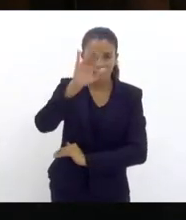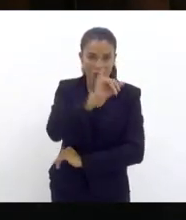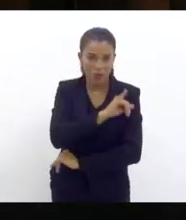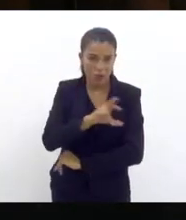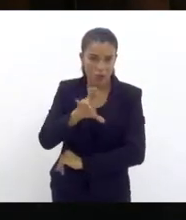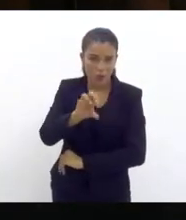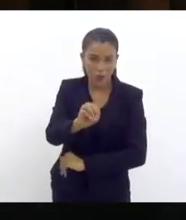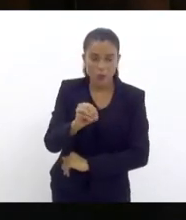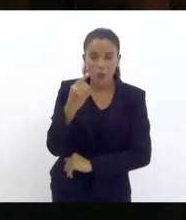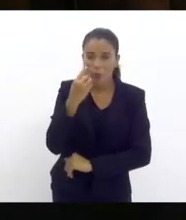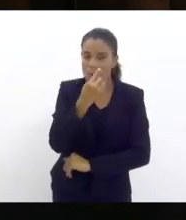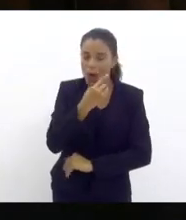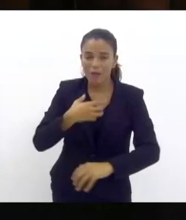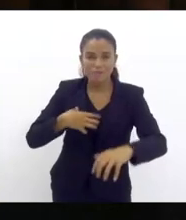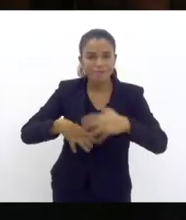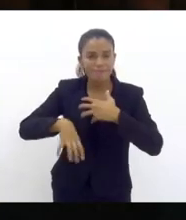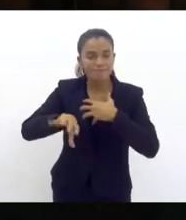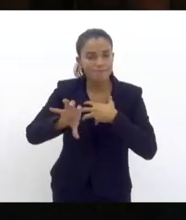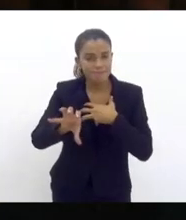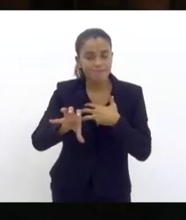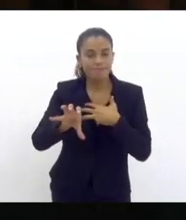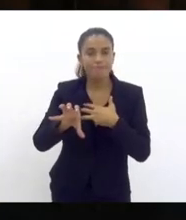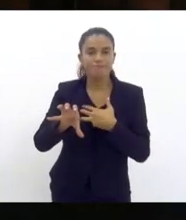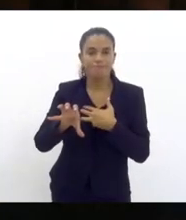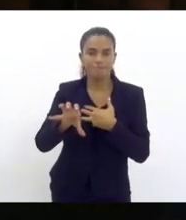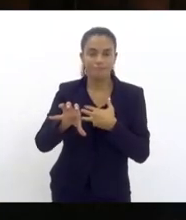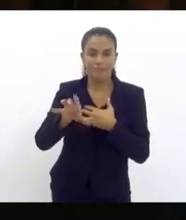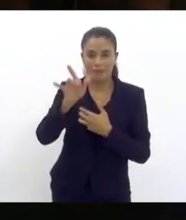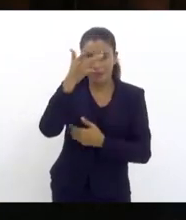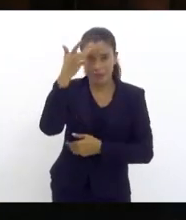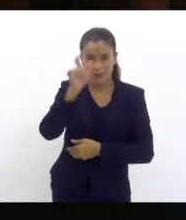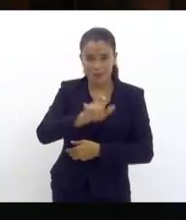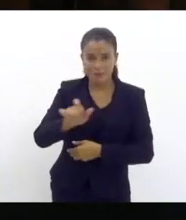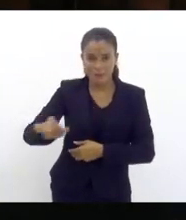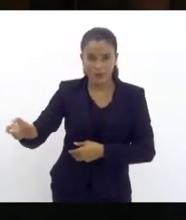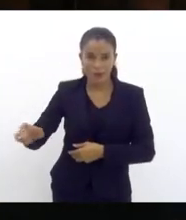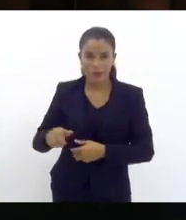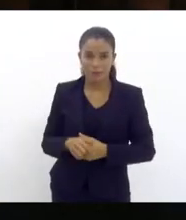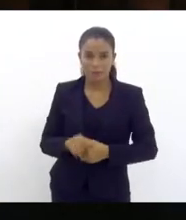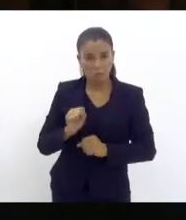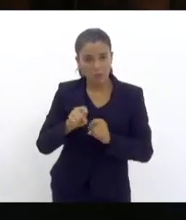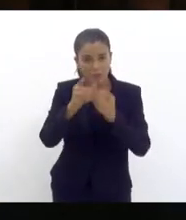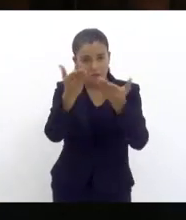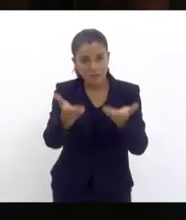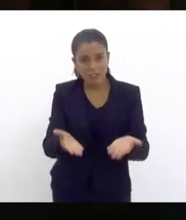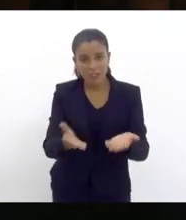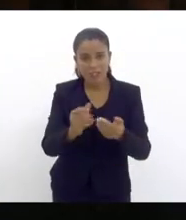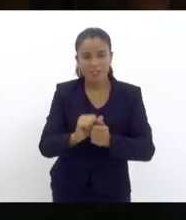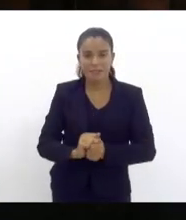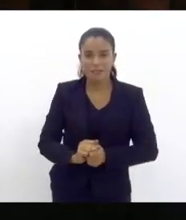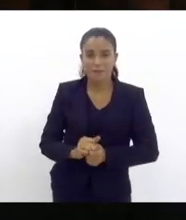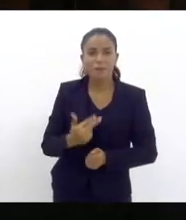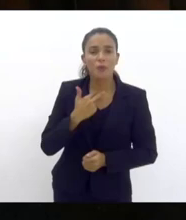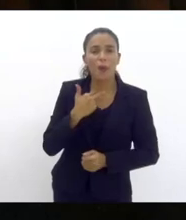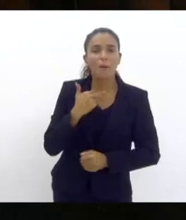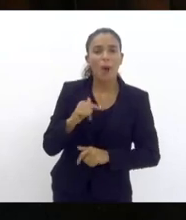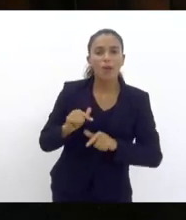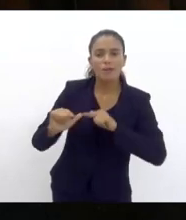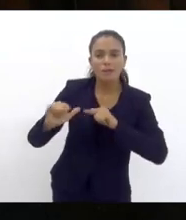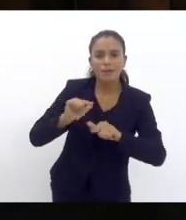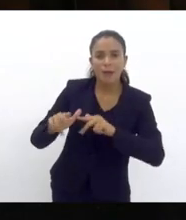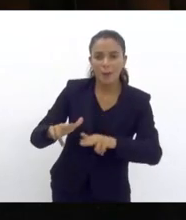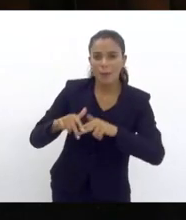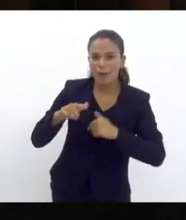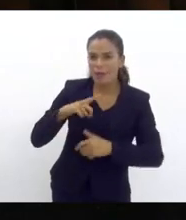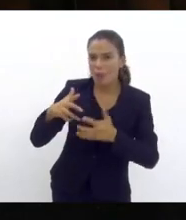mínimo de empatia que se coloque na vida de uma pessoa. Imagine você não poder sair trabalhar porque tem